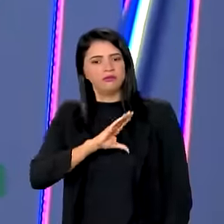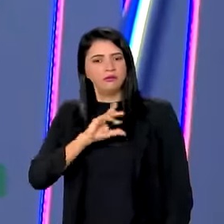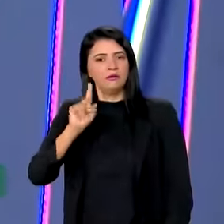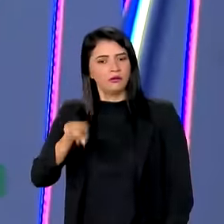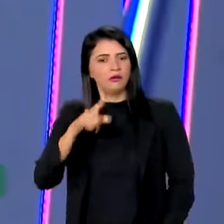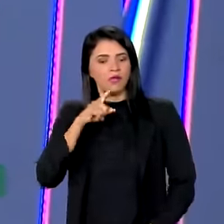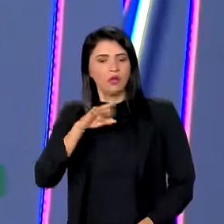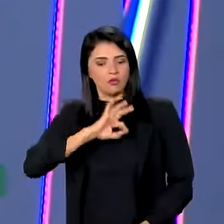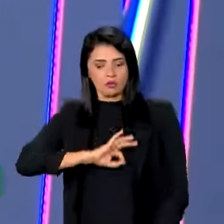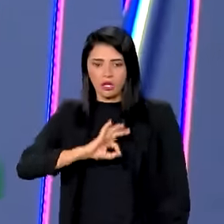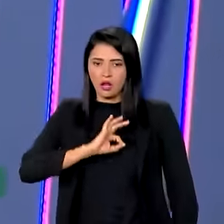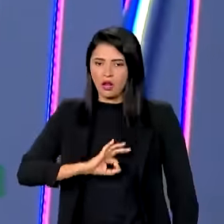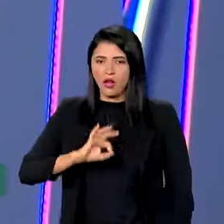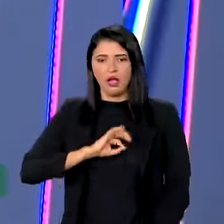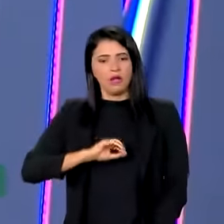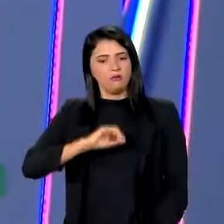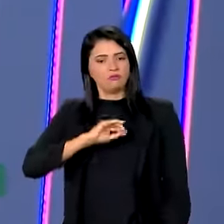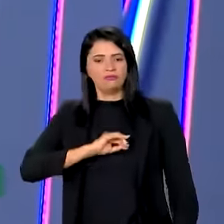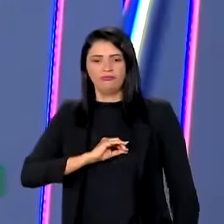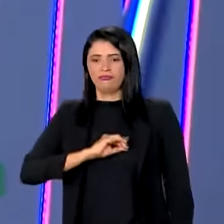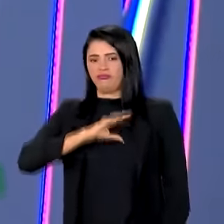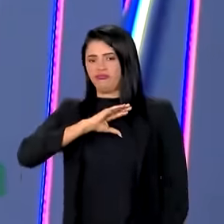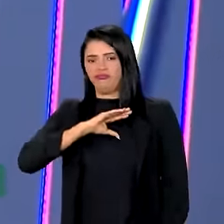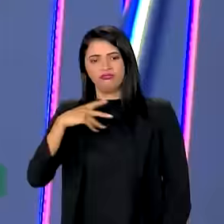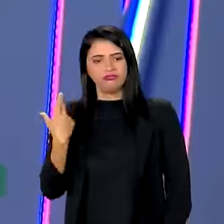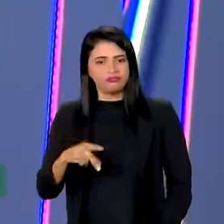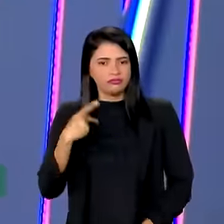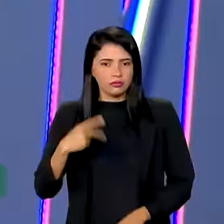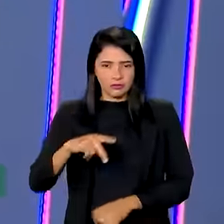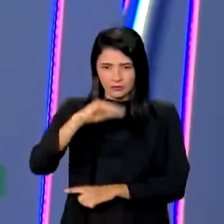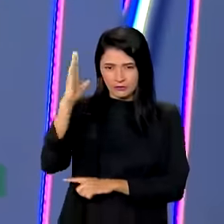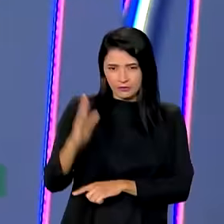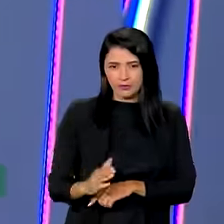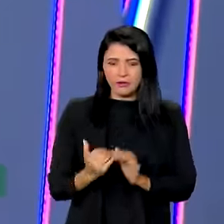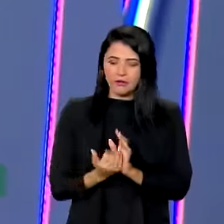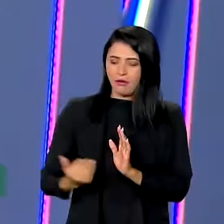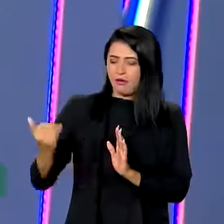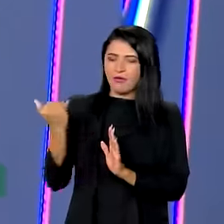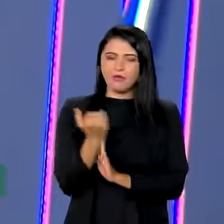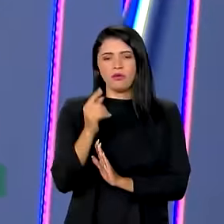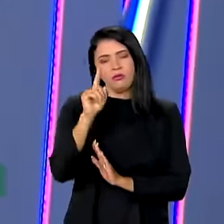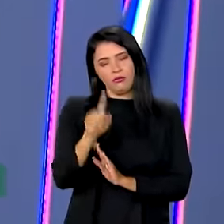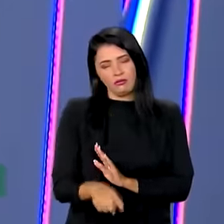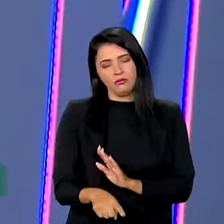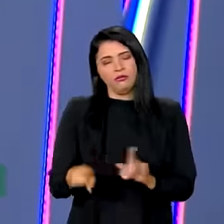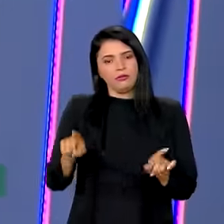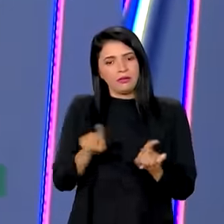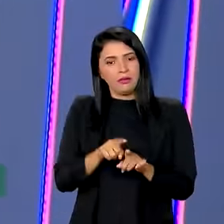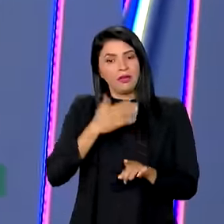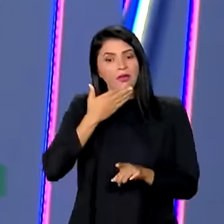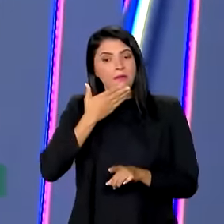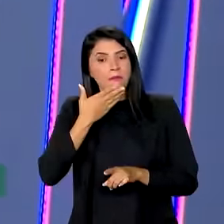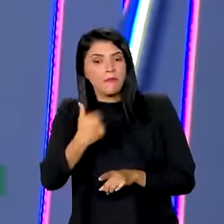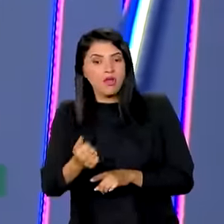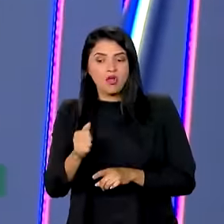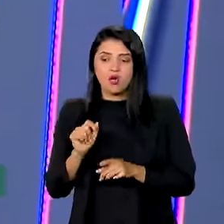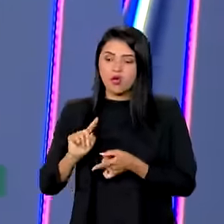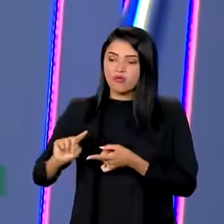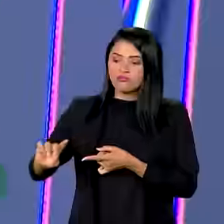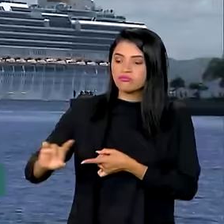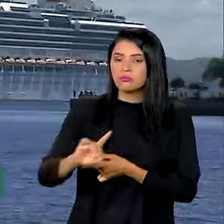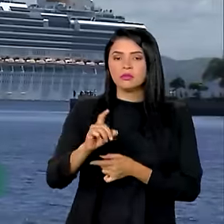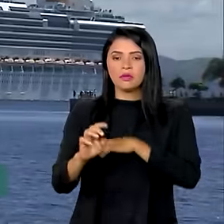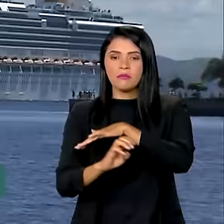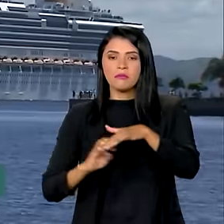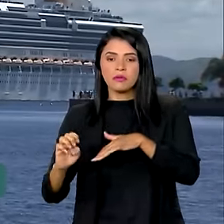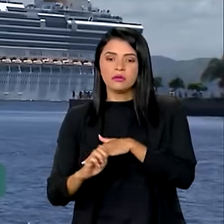a massa salarial, a grande massa de renda, de rendimento do país, aumenta e, portanto, projeta a melhoria de cada negócio, de cada